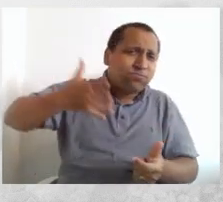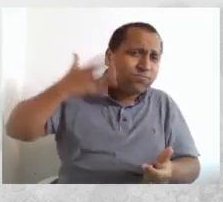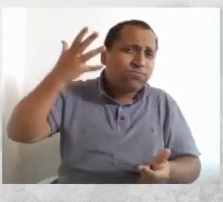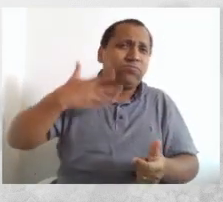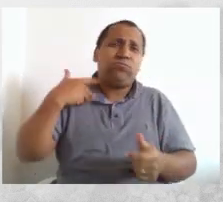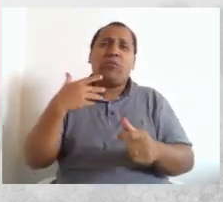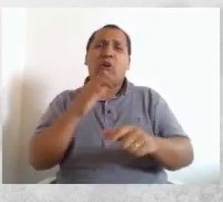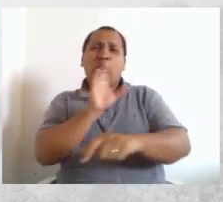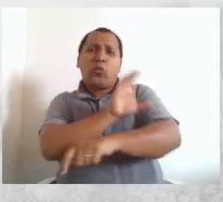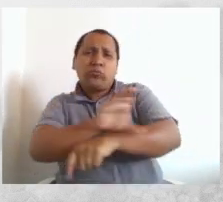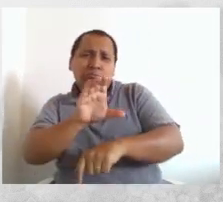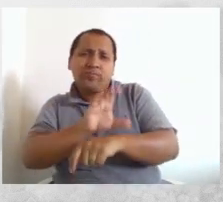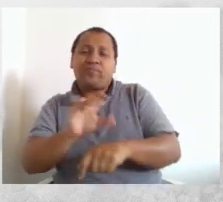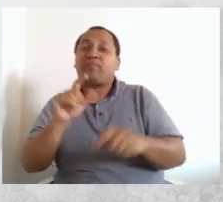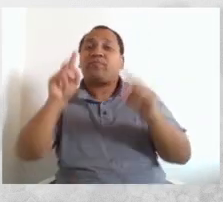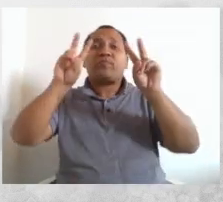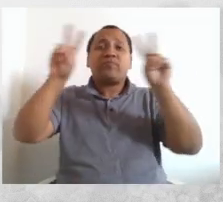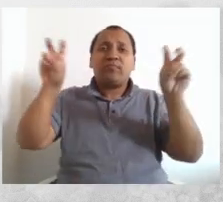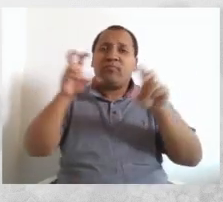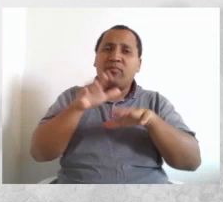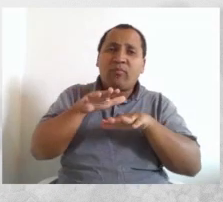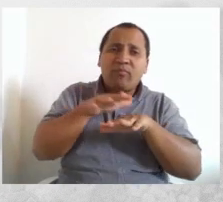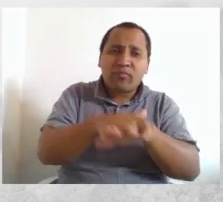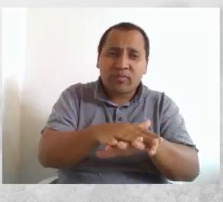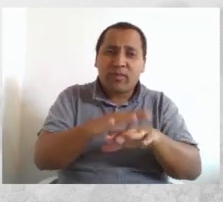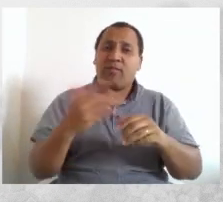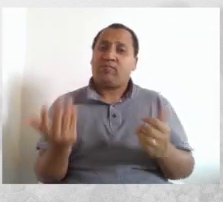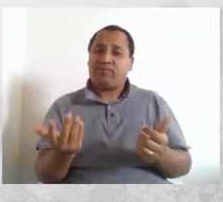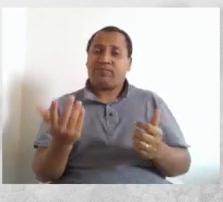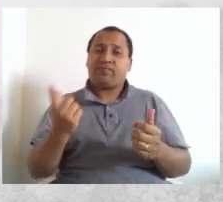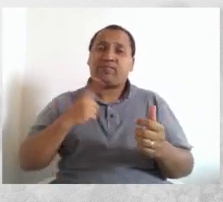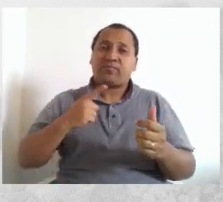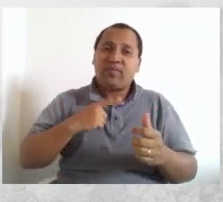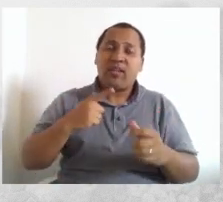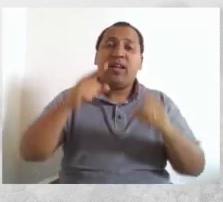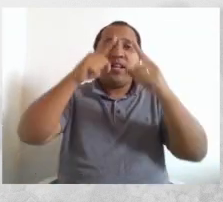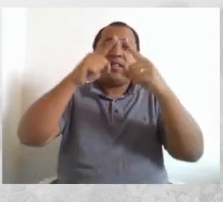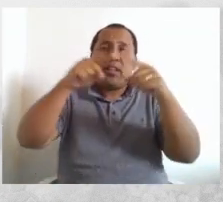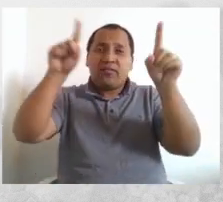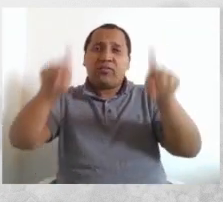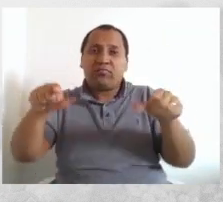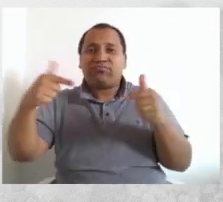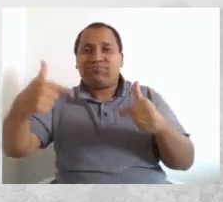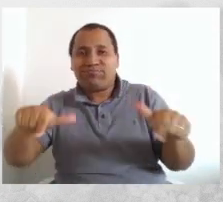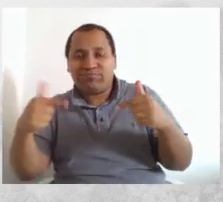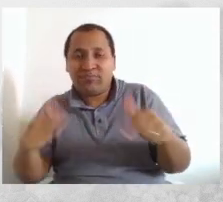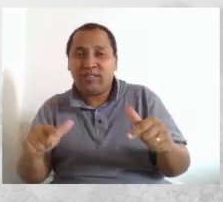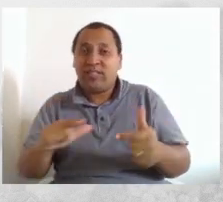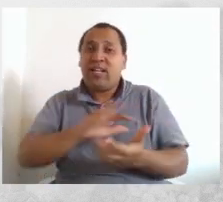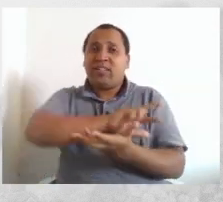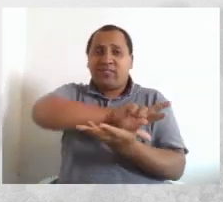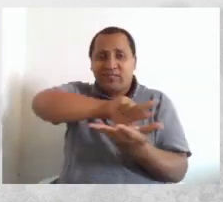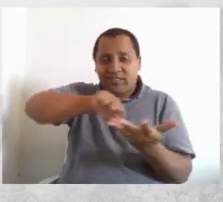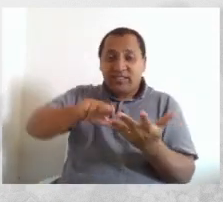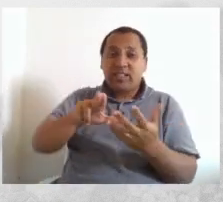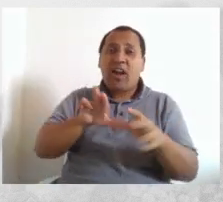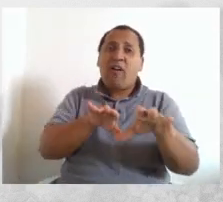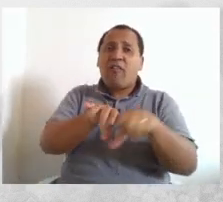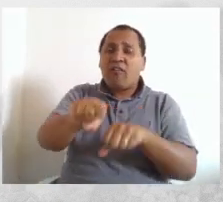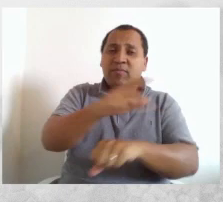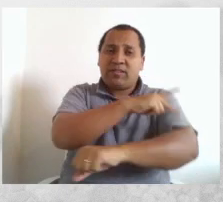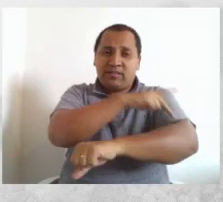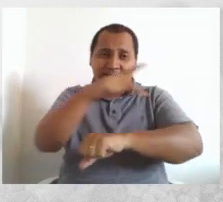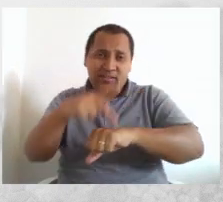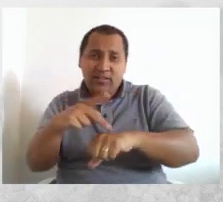formações, nós abordamos os temas de inclusão, atuação no serviço público carreira docente, diversidade, formação